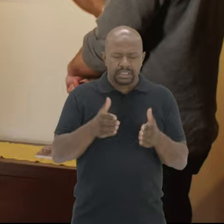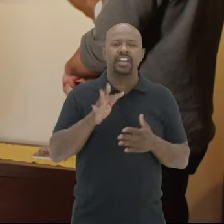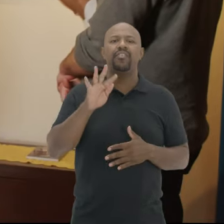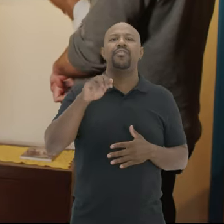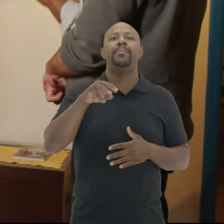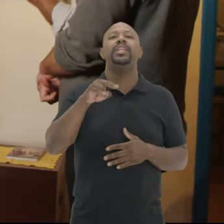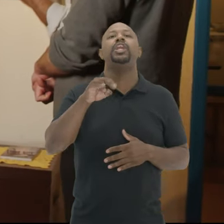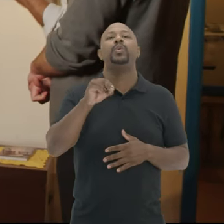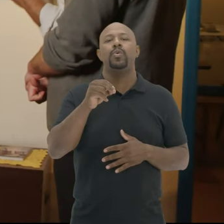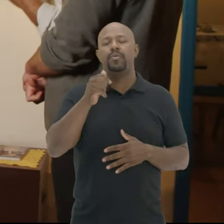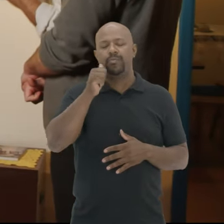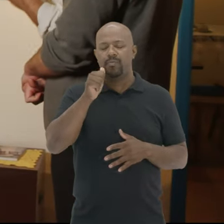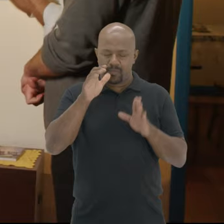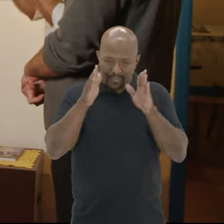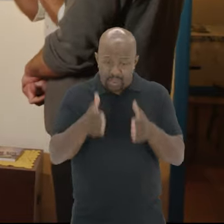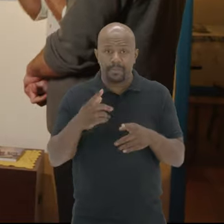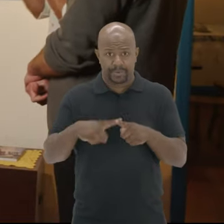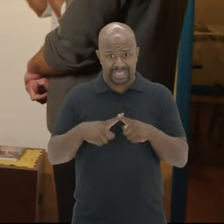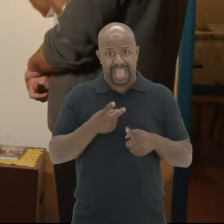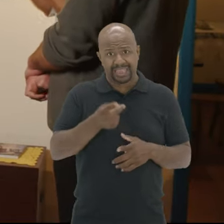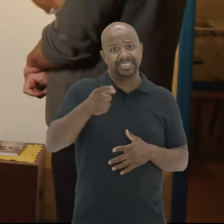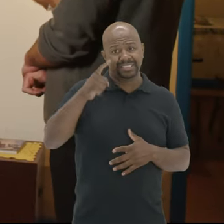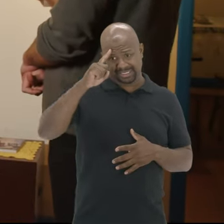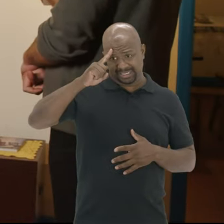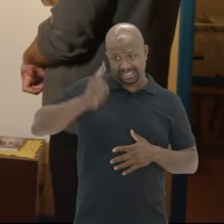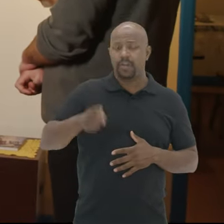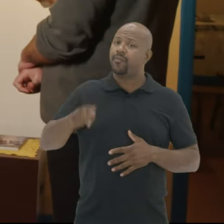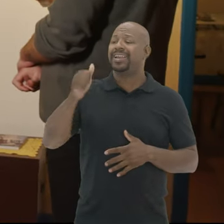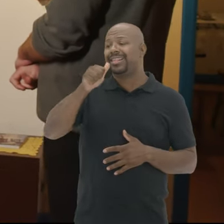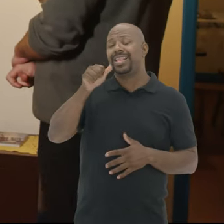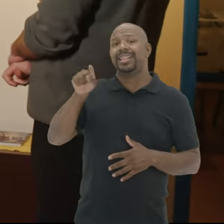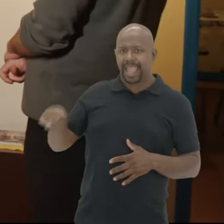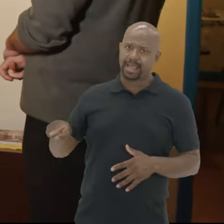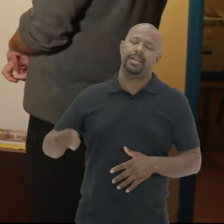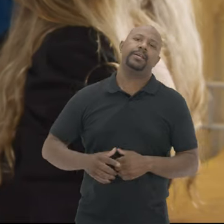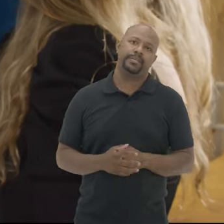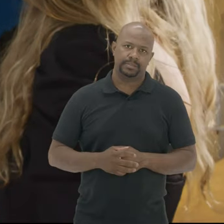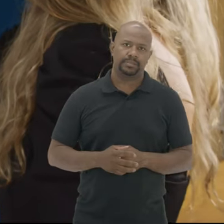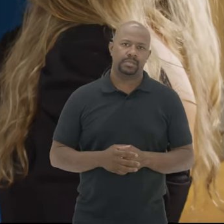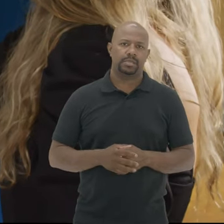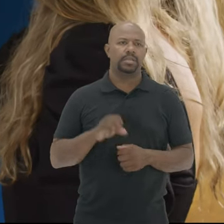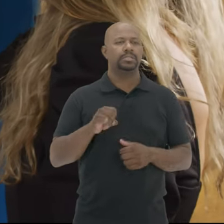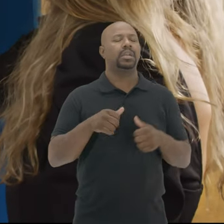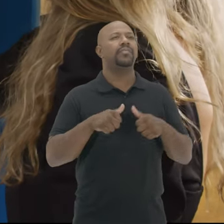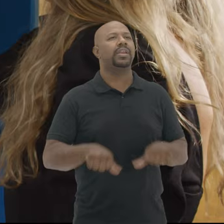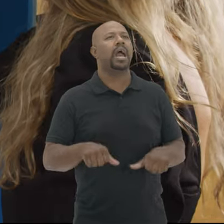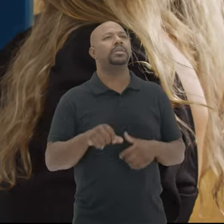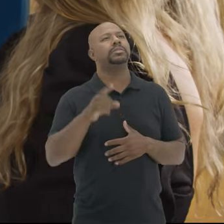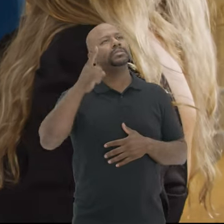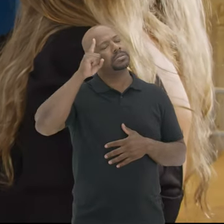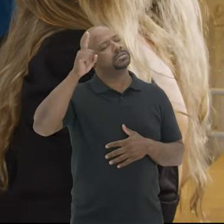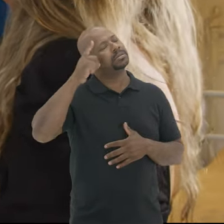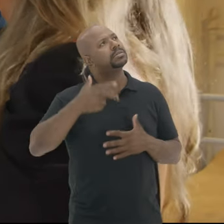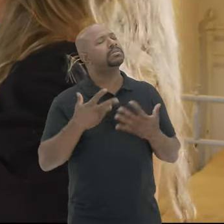enfoque Feminino Porque a decisão Foi dela De imigrar Manuela Se ficasse Os